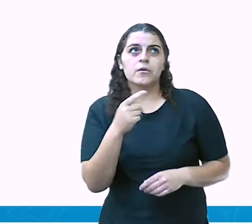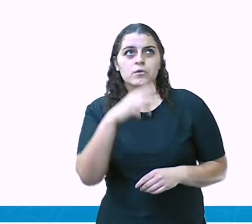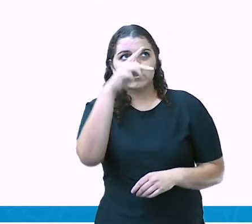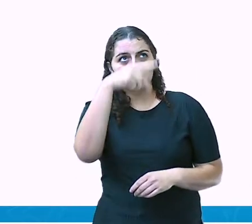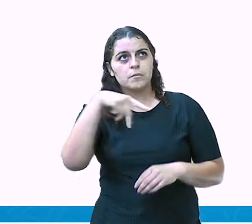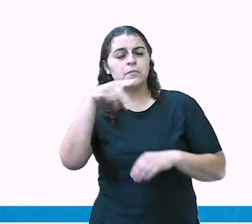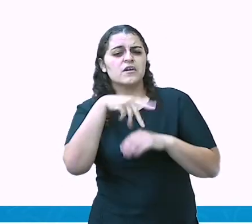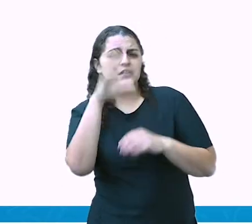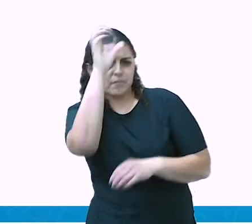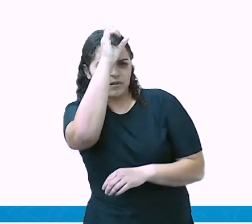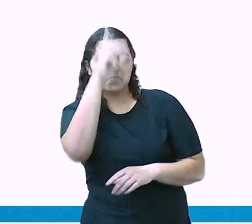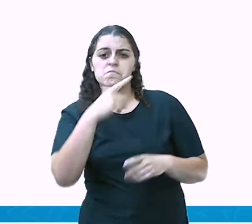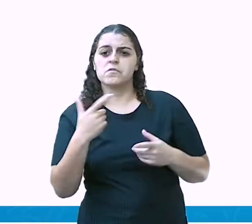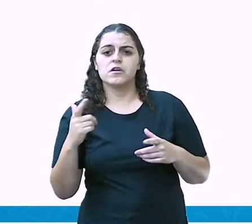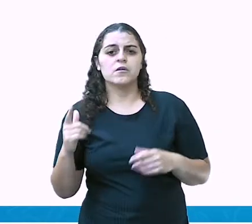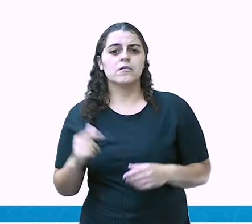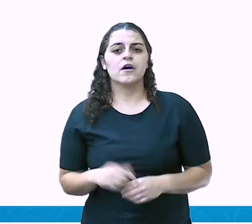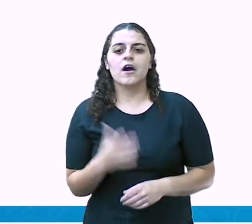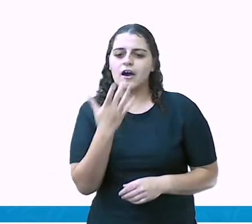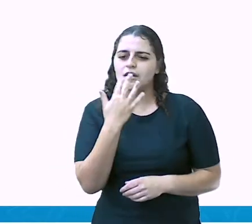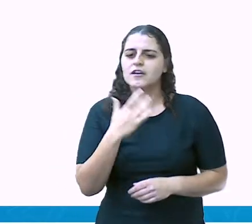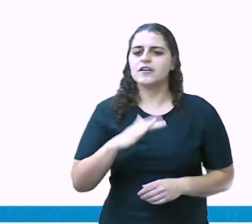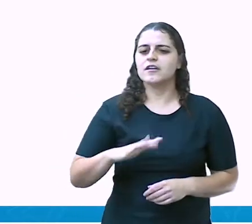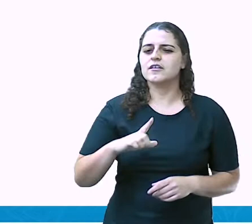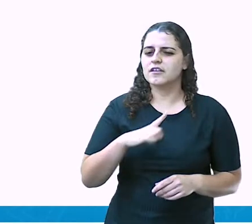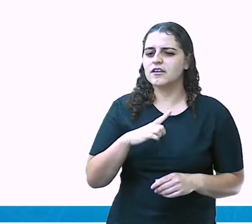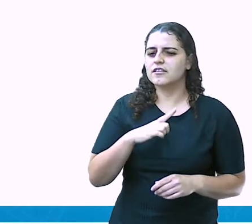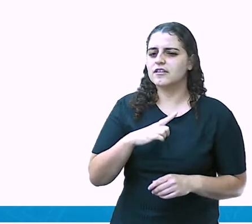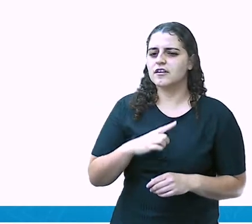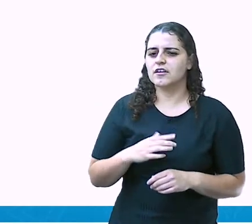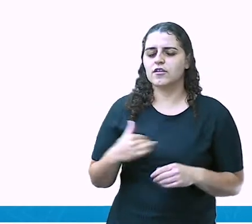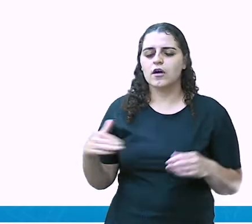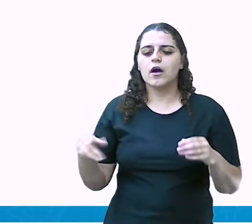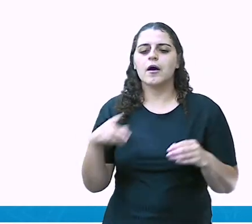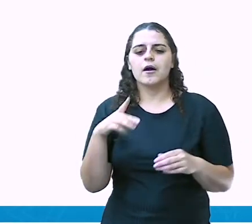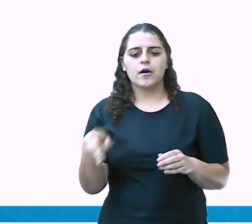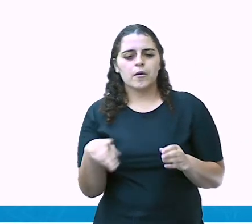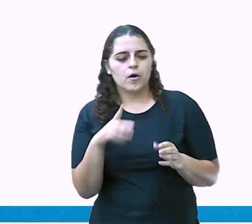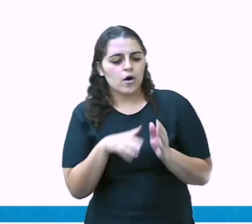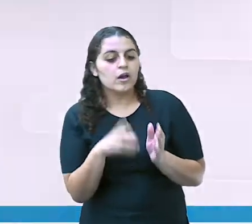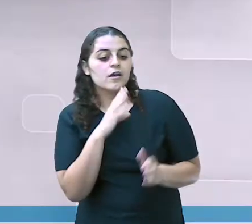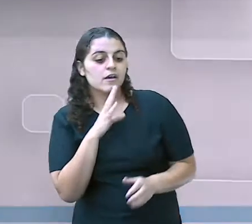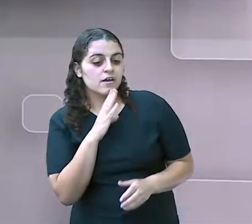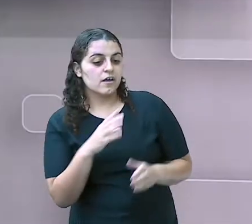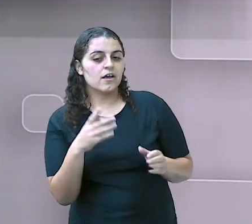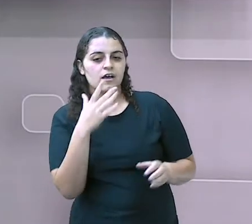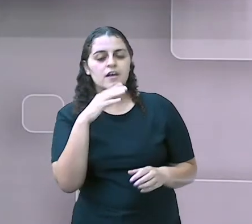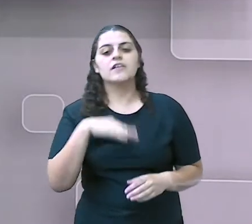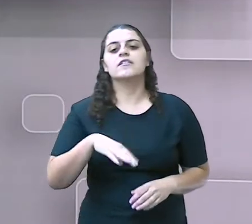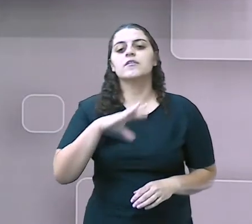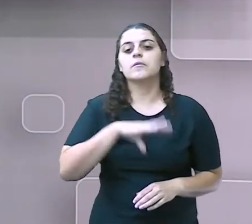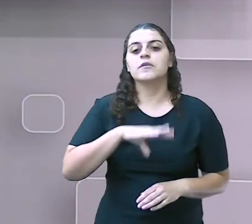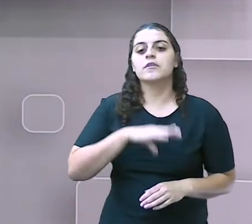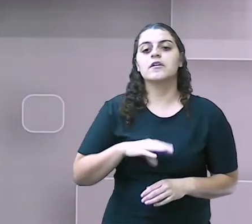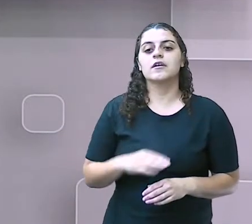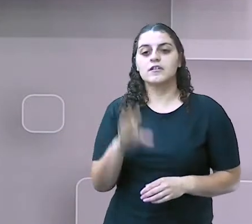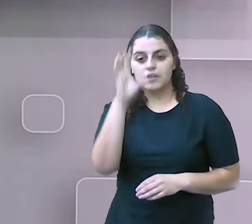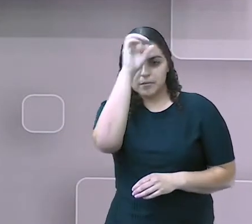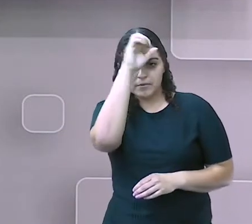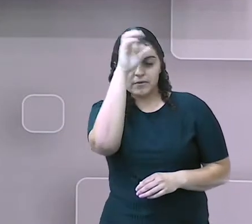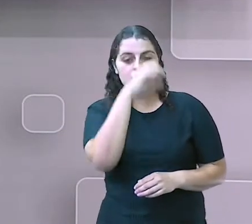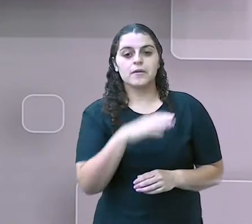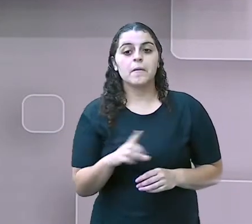outro país. Não. A criança, ela tem total domínio da língua. nasceu. a língua mãe. É a língua que ela aprendeu.